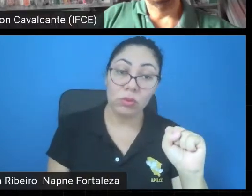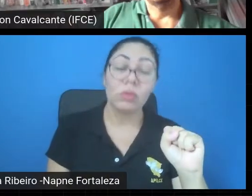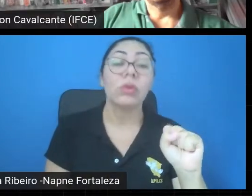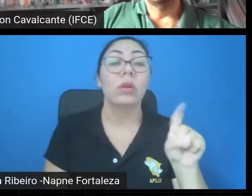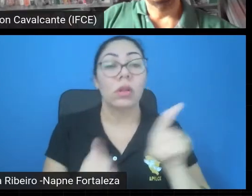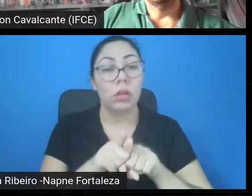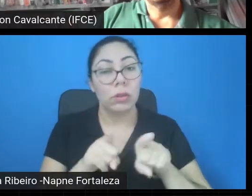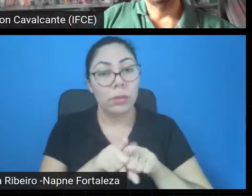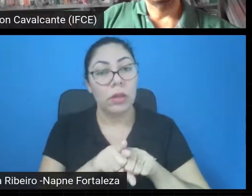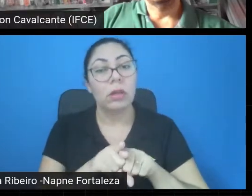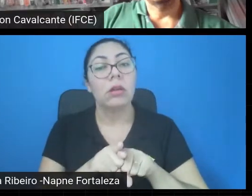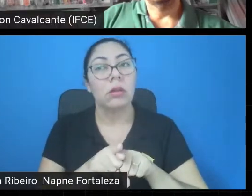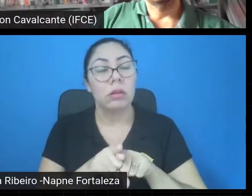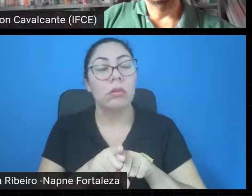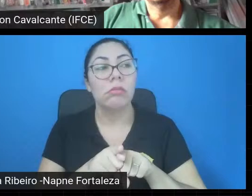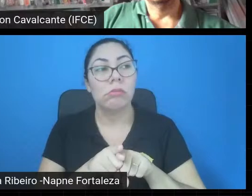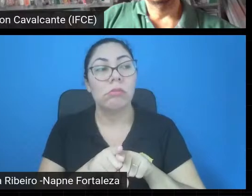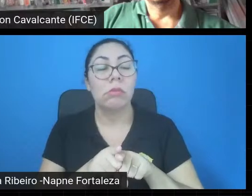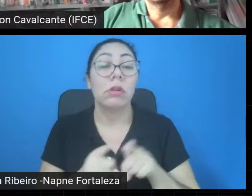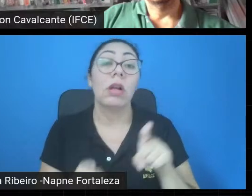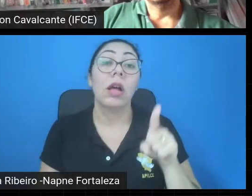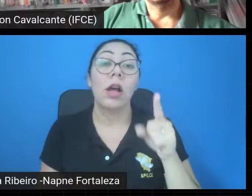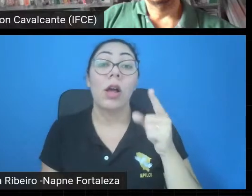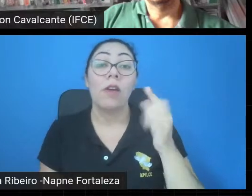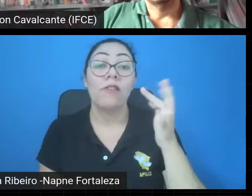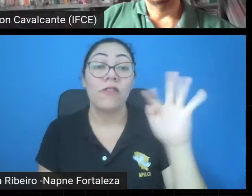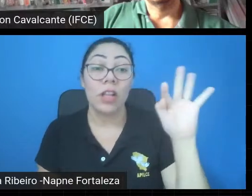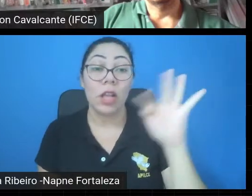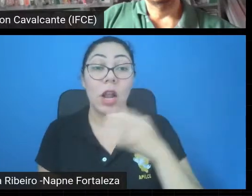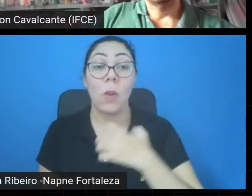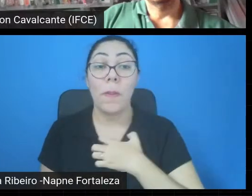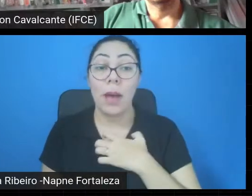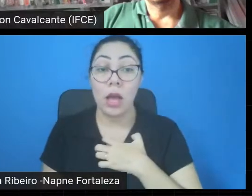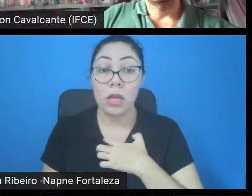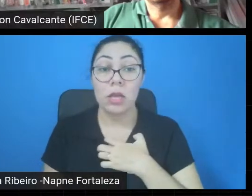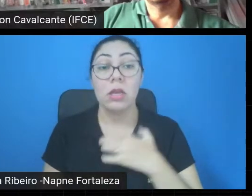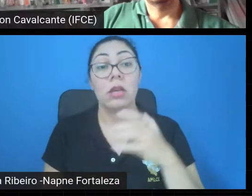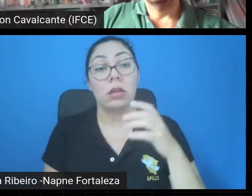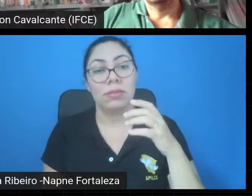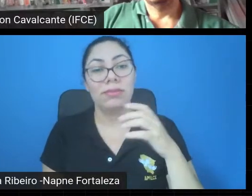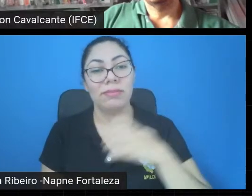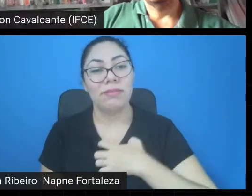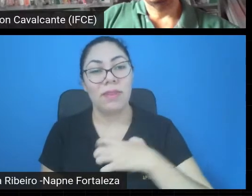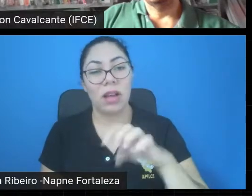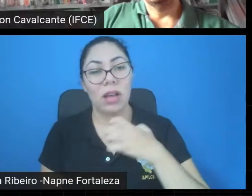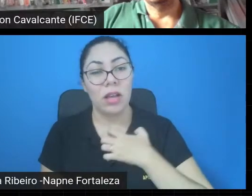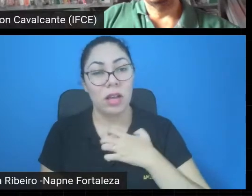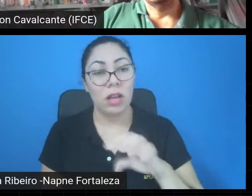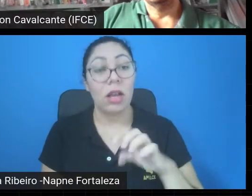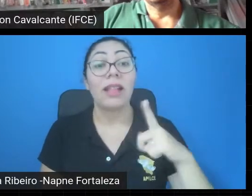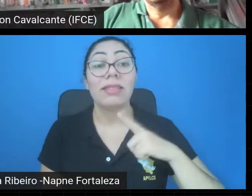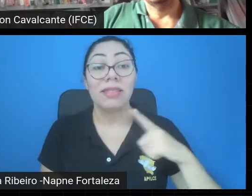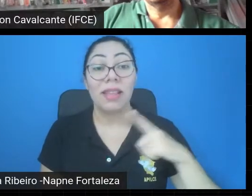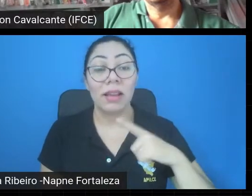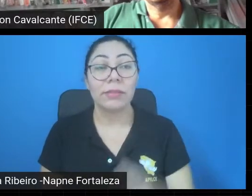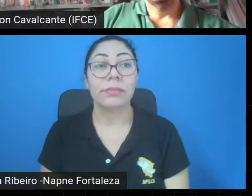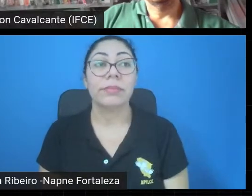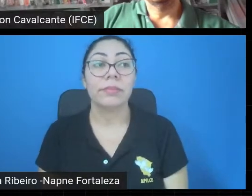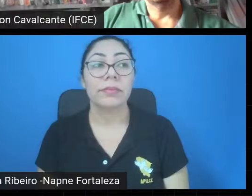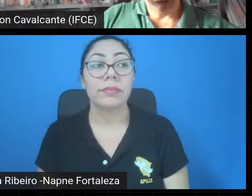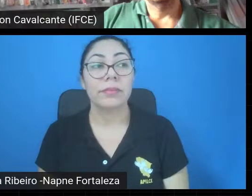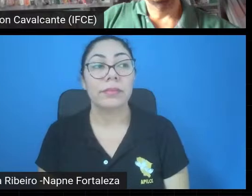tem mais, Universidade Federal da Bahia, em Salvador, também tem um pequeno grupo. Em geral,